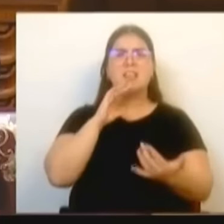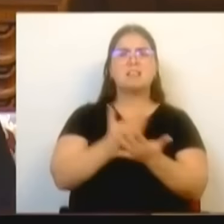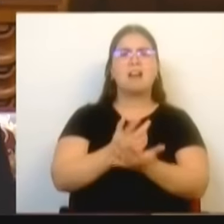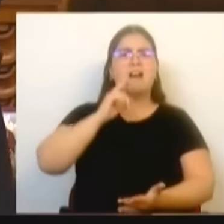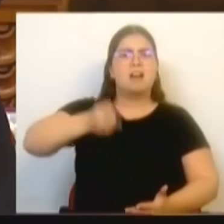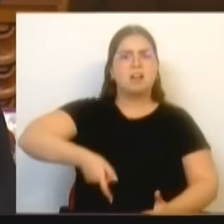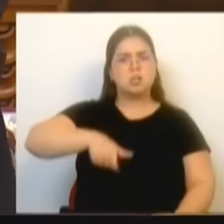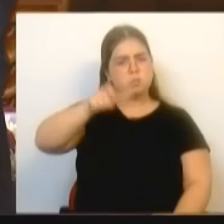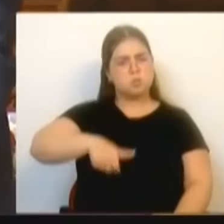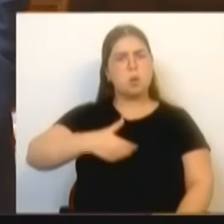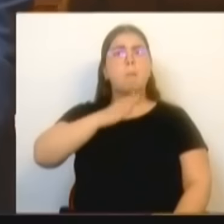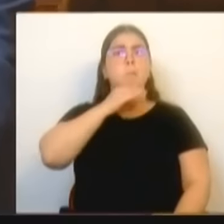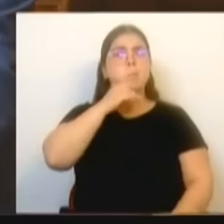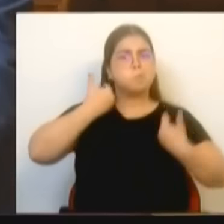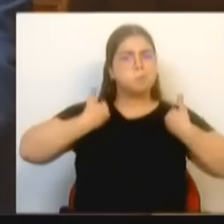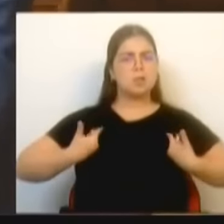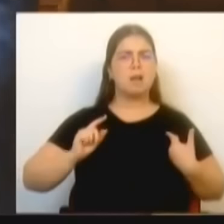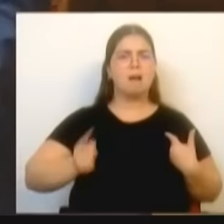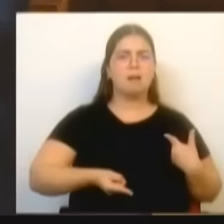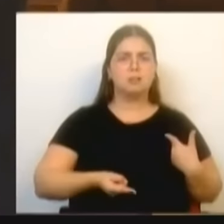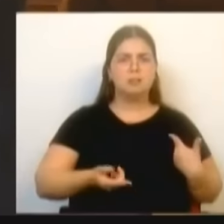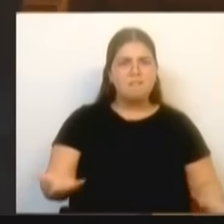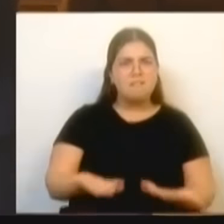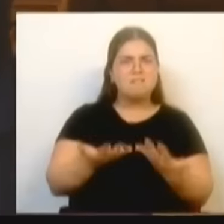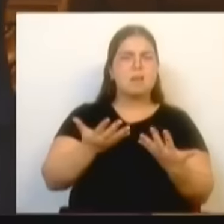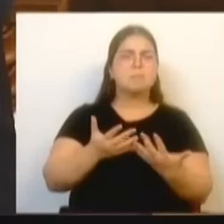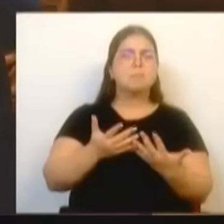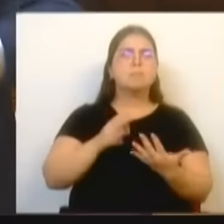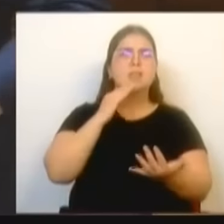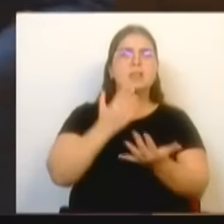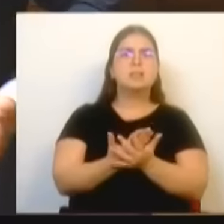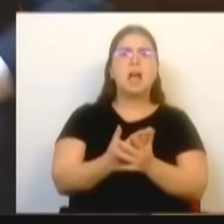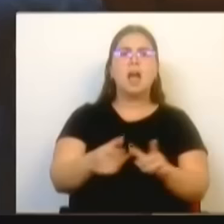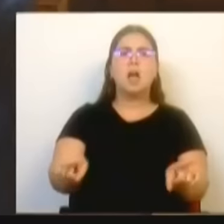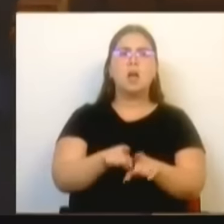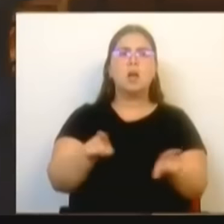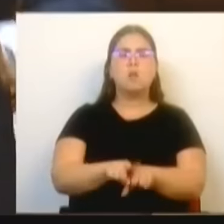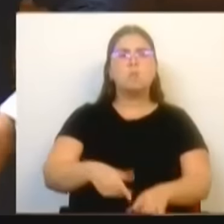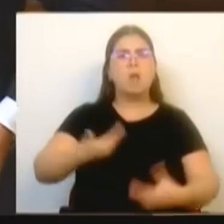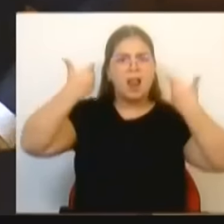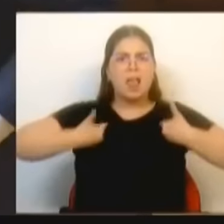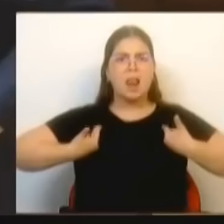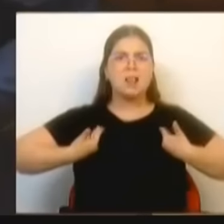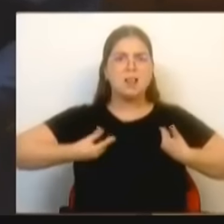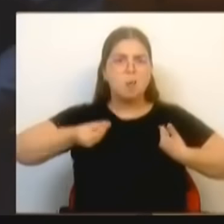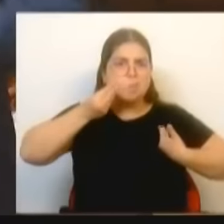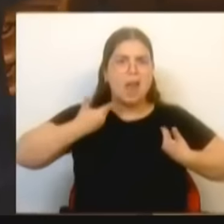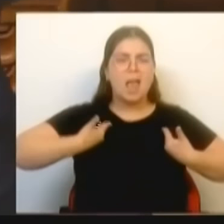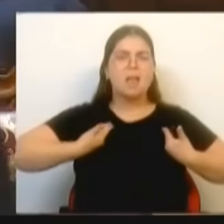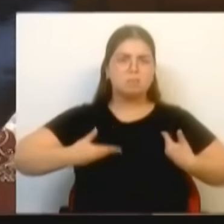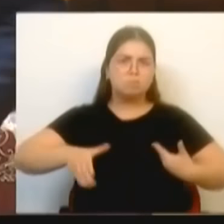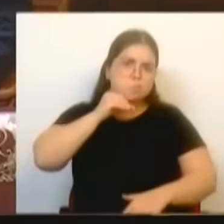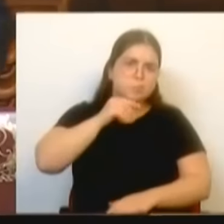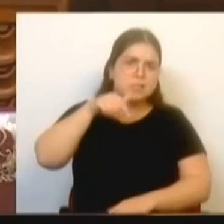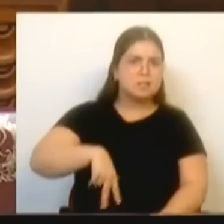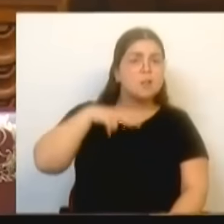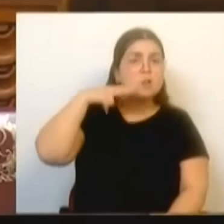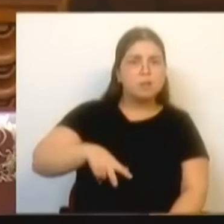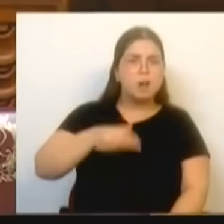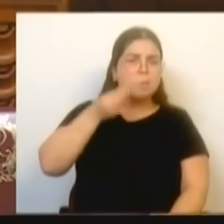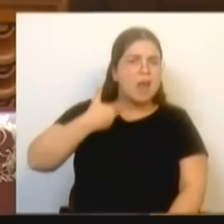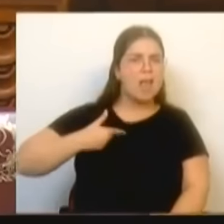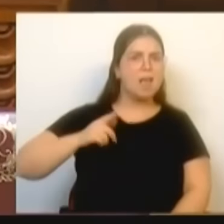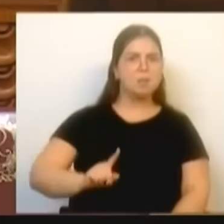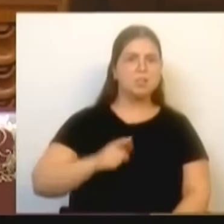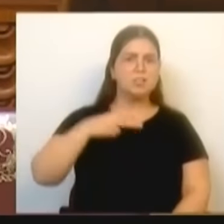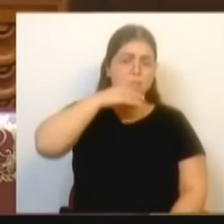ser polícia. dar o corpo às balas e dar-vos um estalo na cara a dizer vem, é assim que se é a polícia em Portugal. É assim que se a polícia em Portugal.